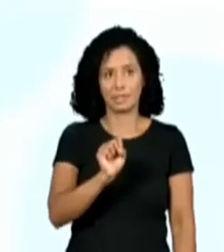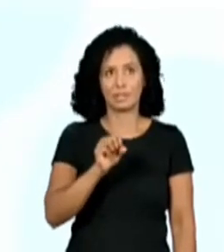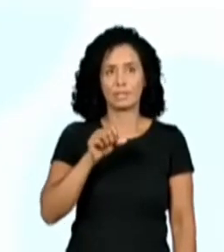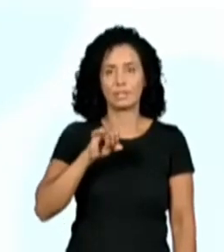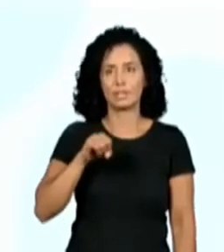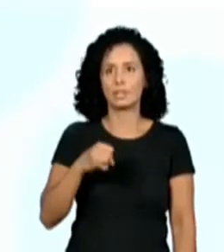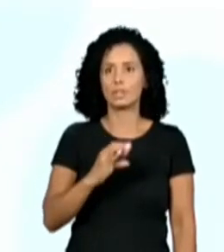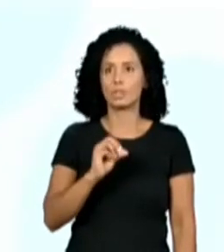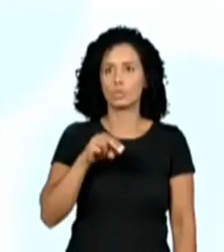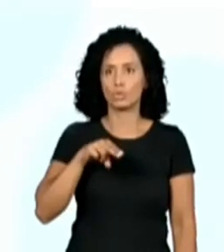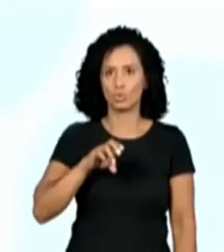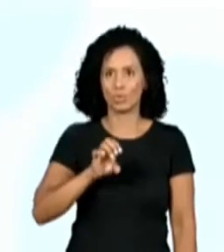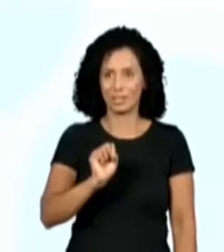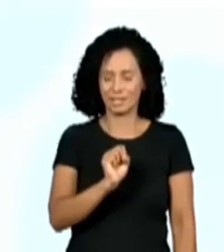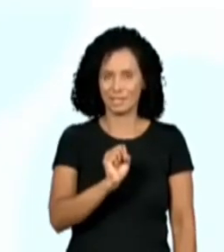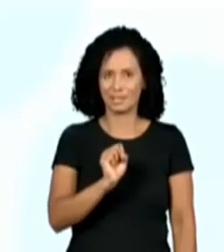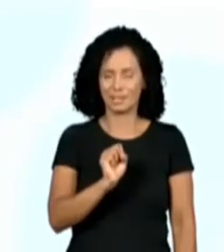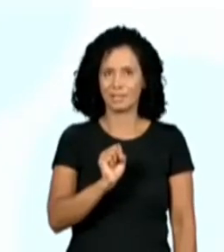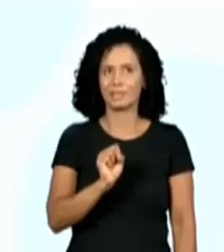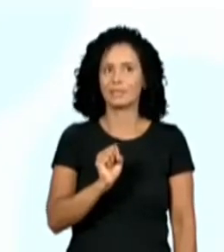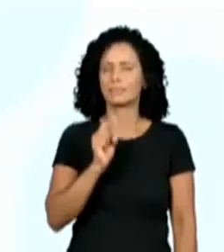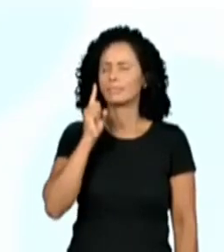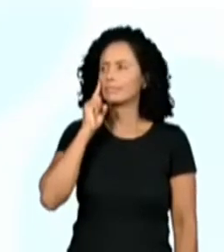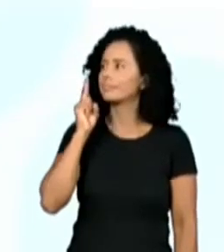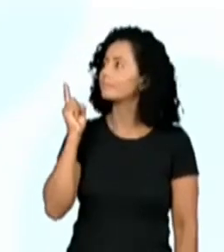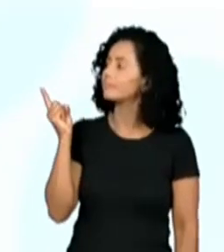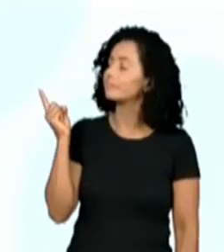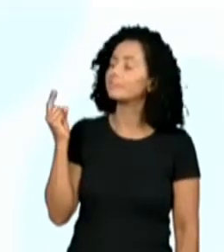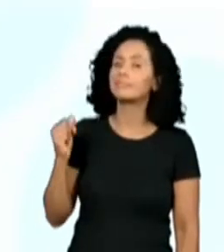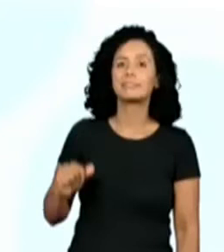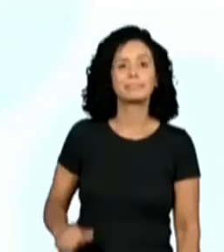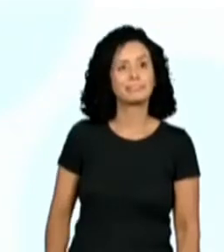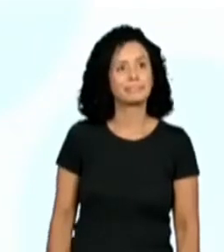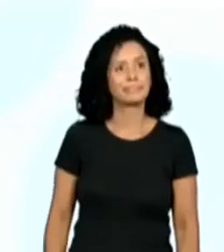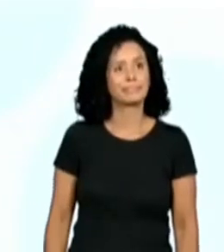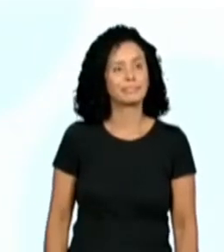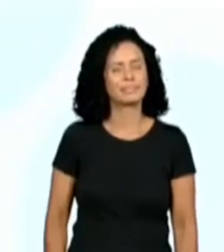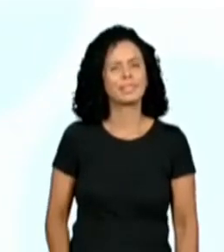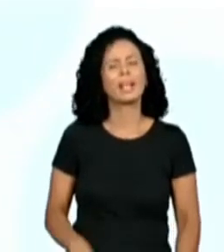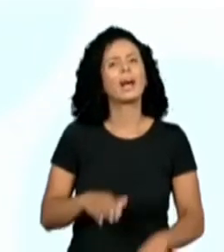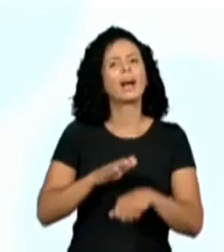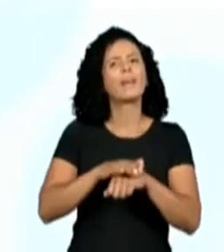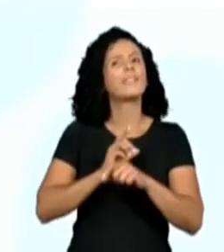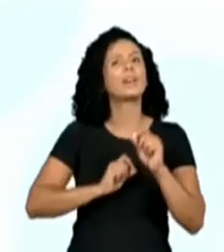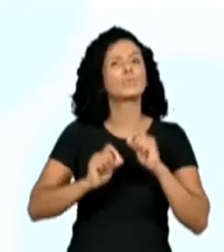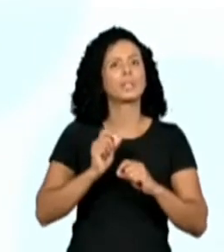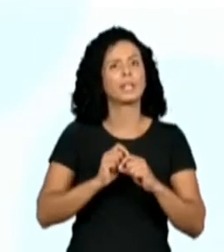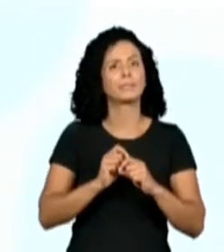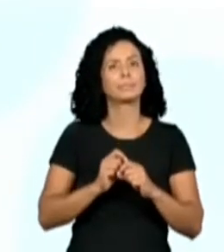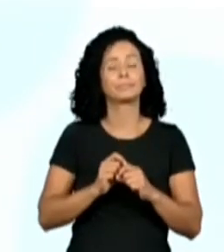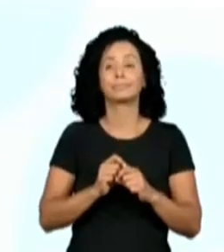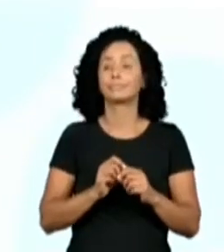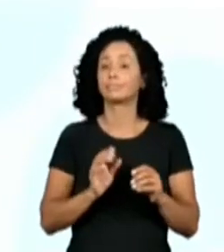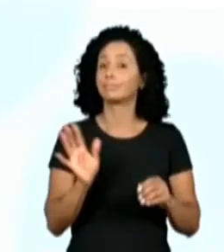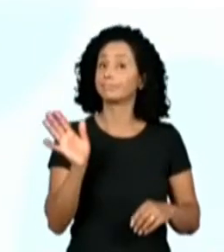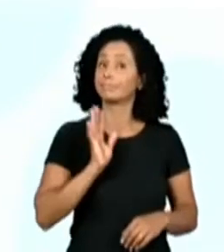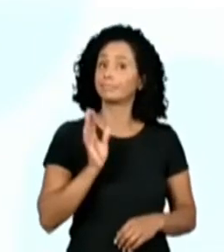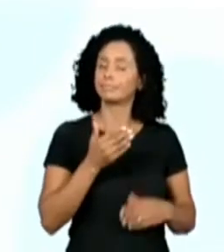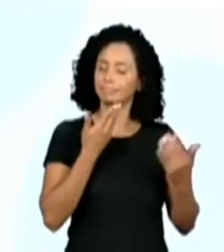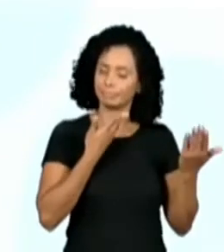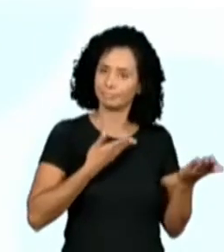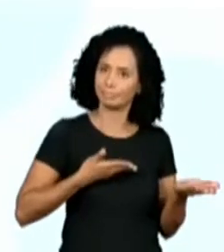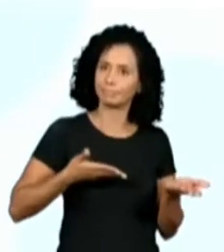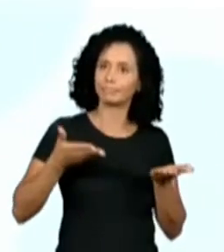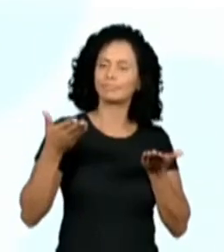Jones. She is introducing herself. Ela está se apresentando. Então, como é que a Miss